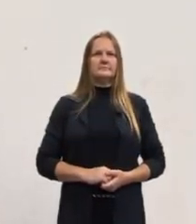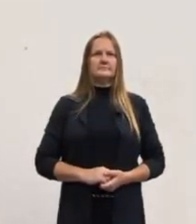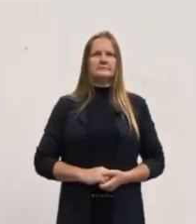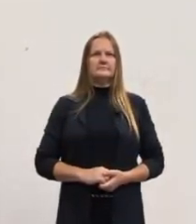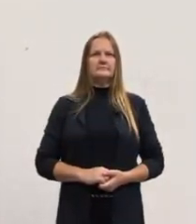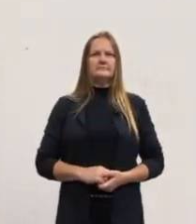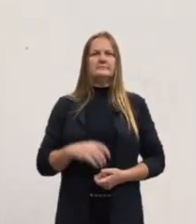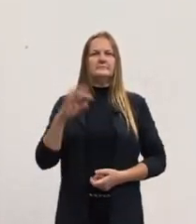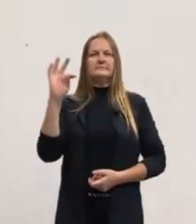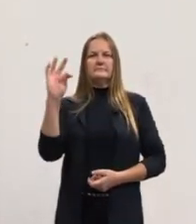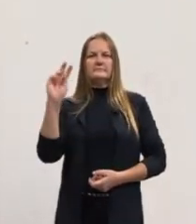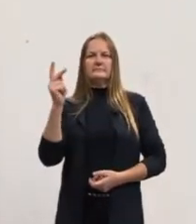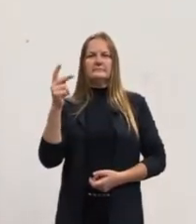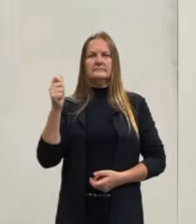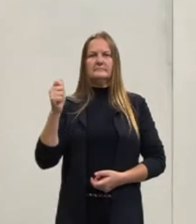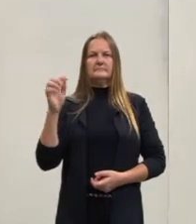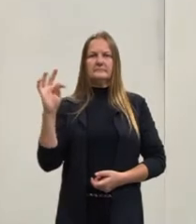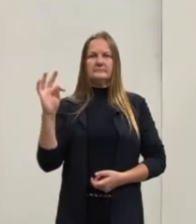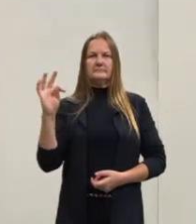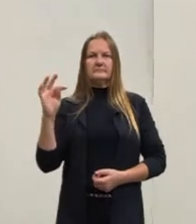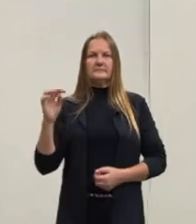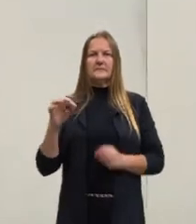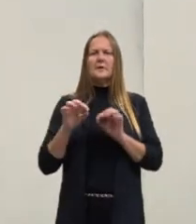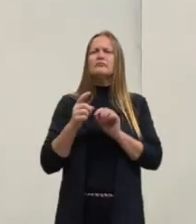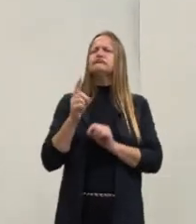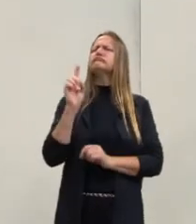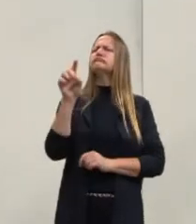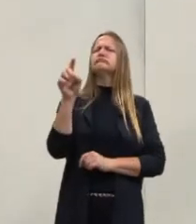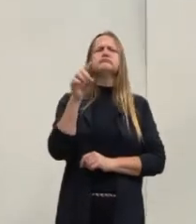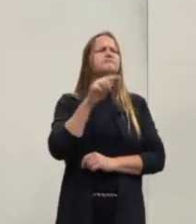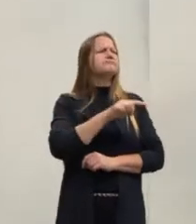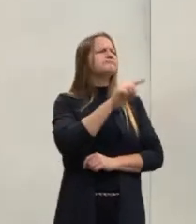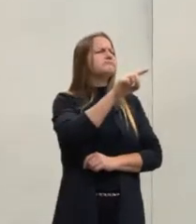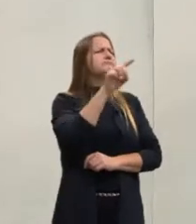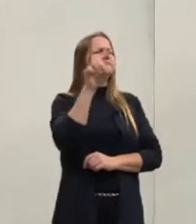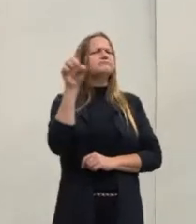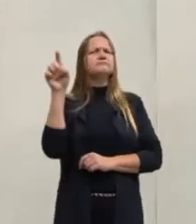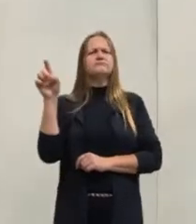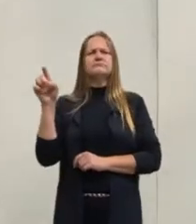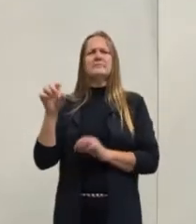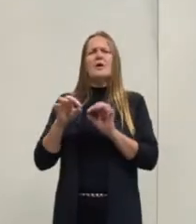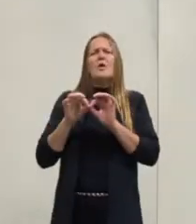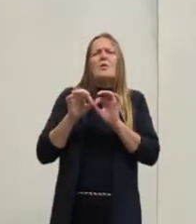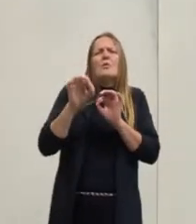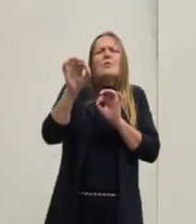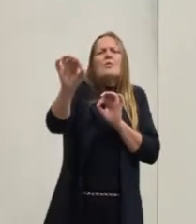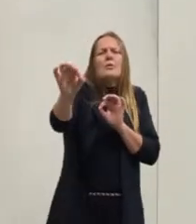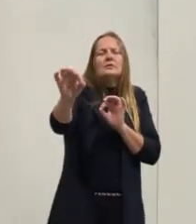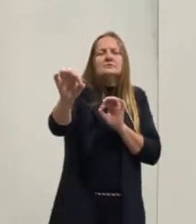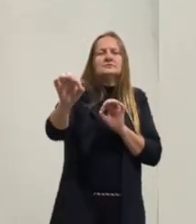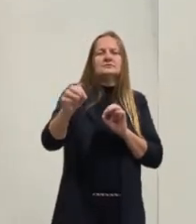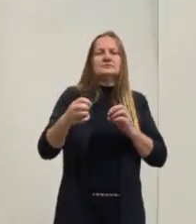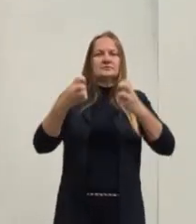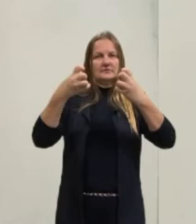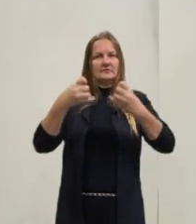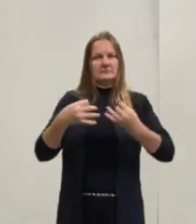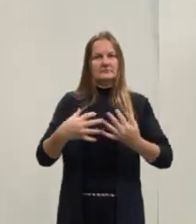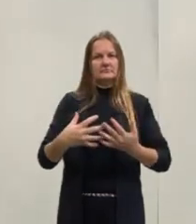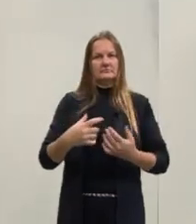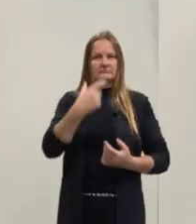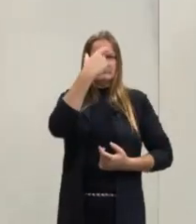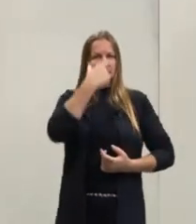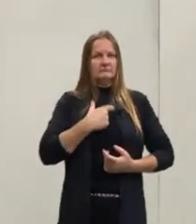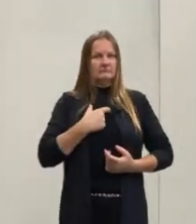That, para objetos, coisas, referências que estão longe do falante.